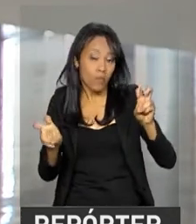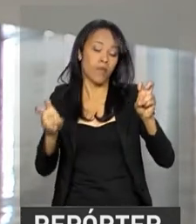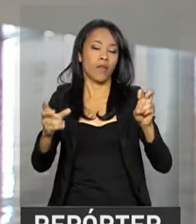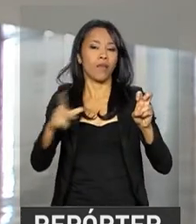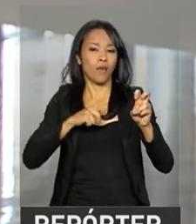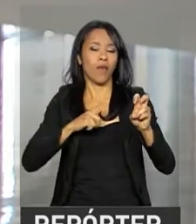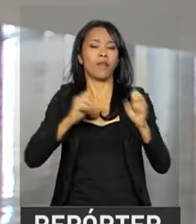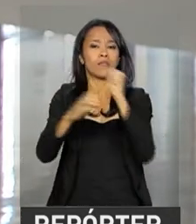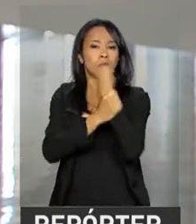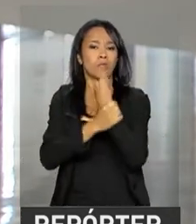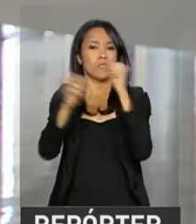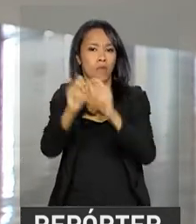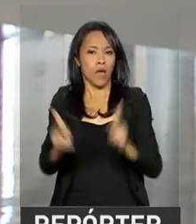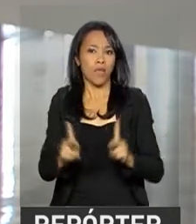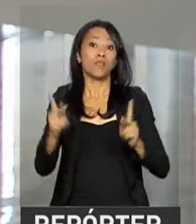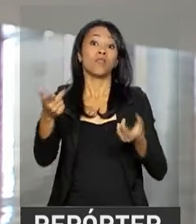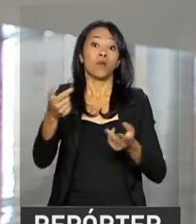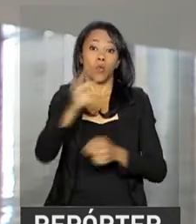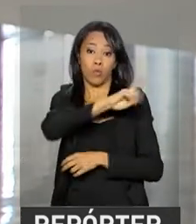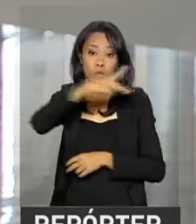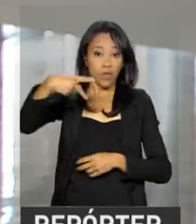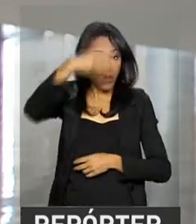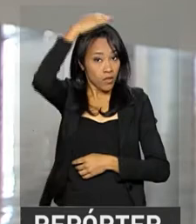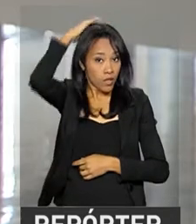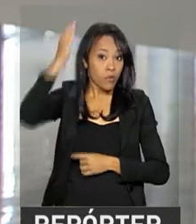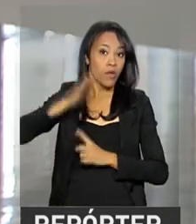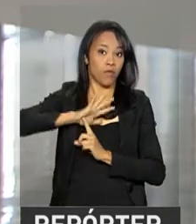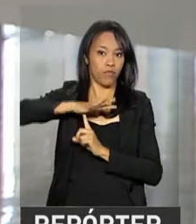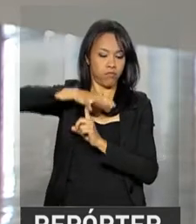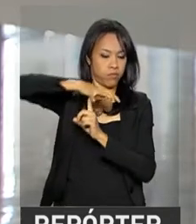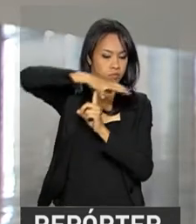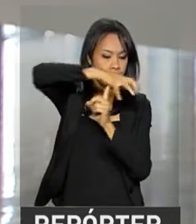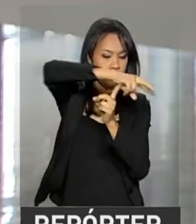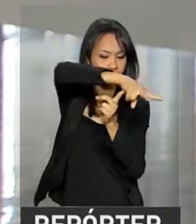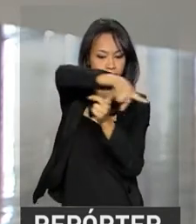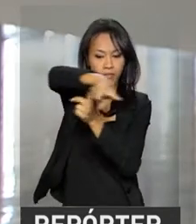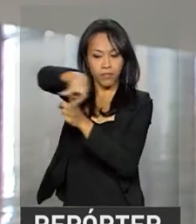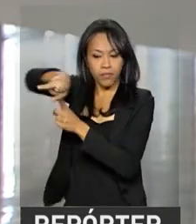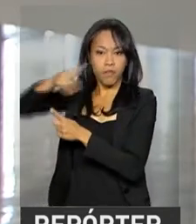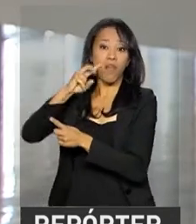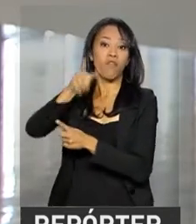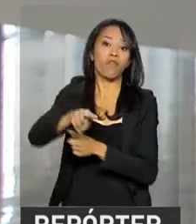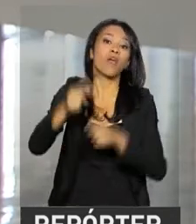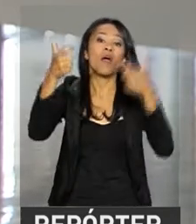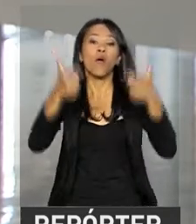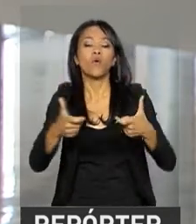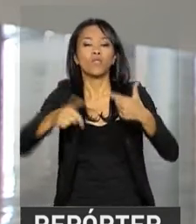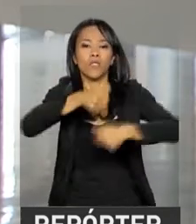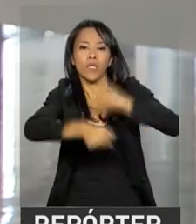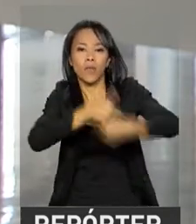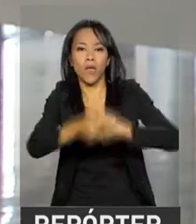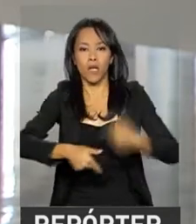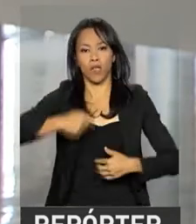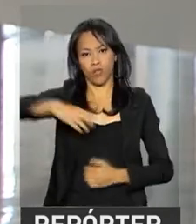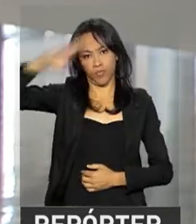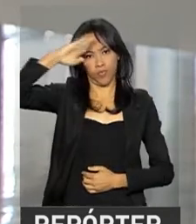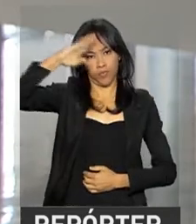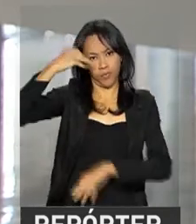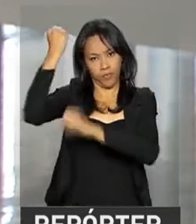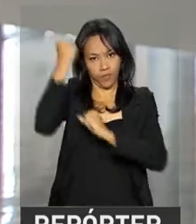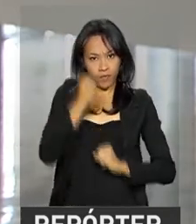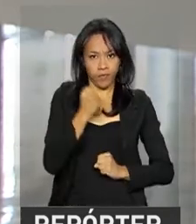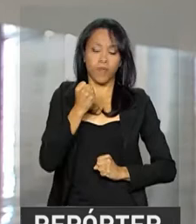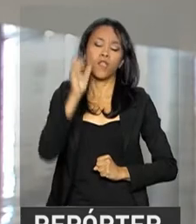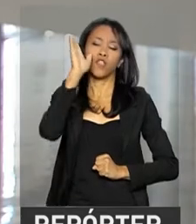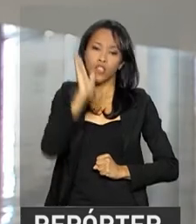um sobrevoo pela região onde as tropas federais estão atuando. Segundo o presidente, com apoio das Forças Armadas,